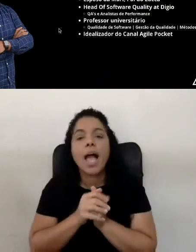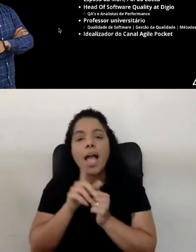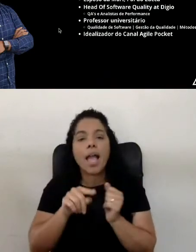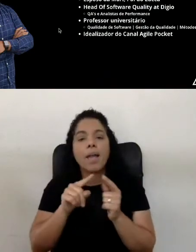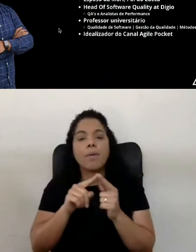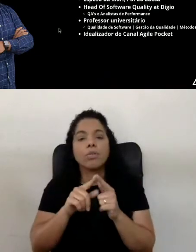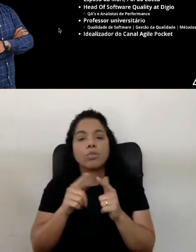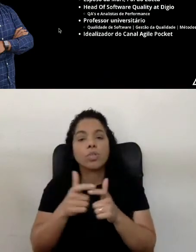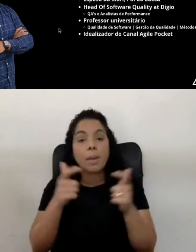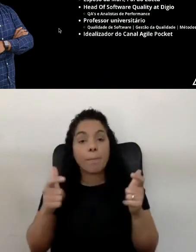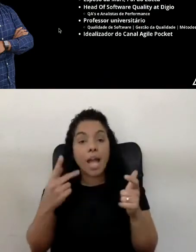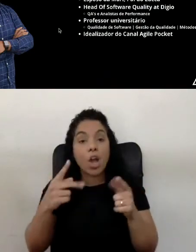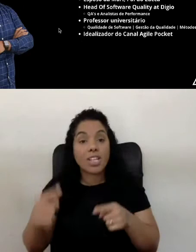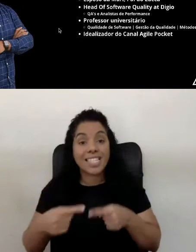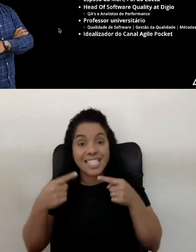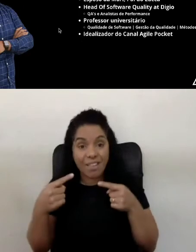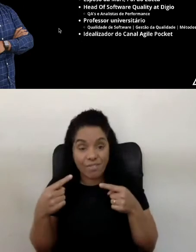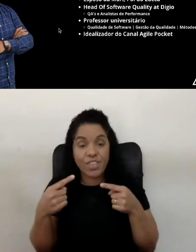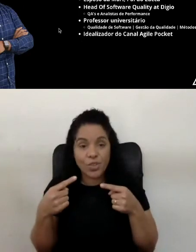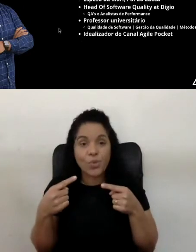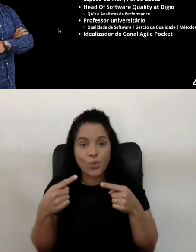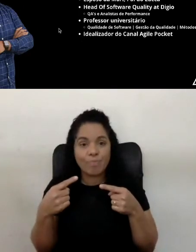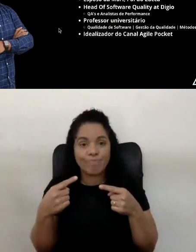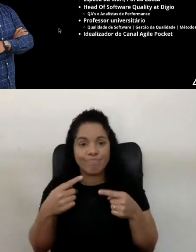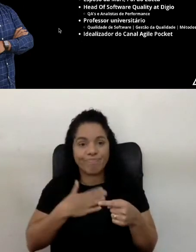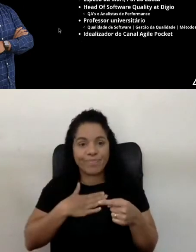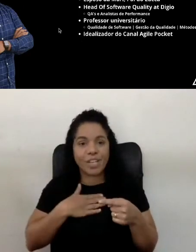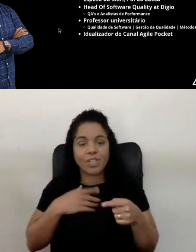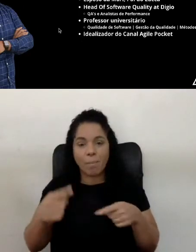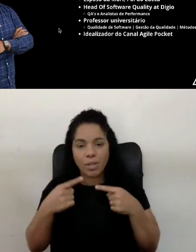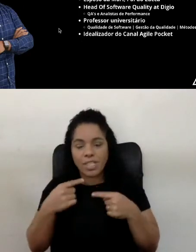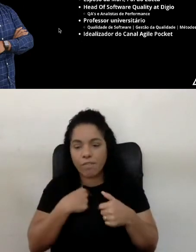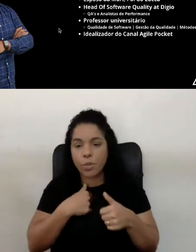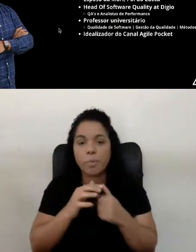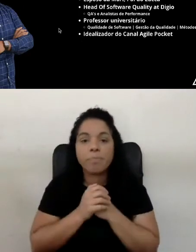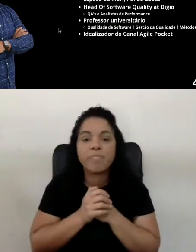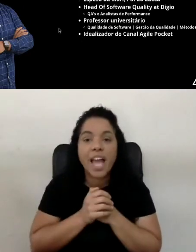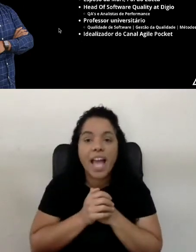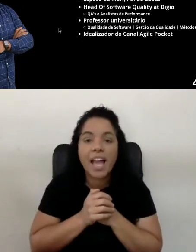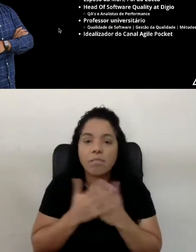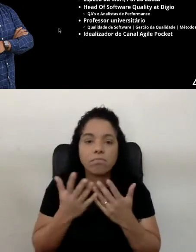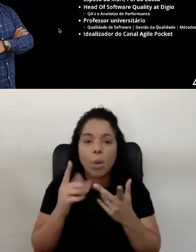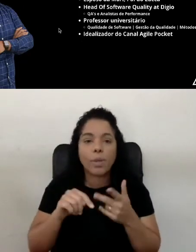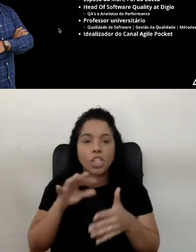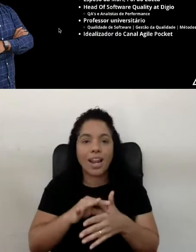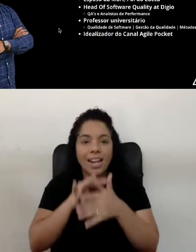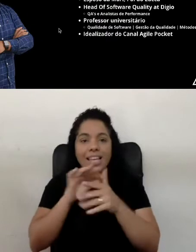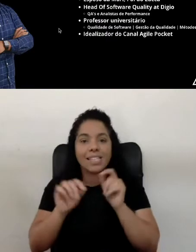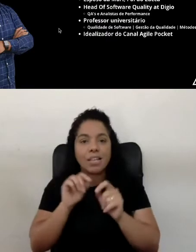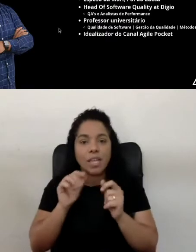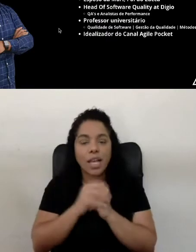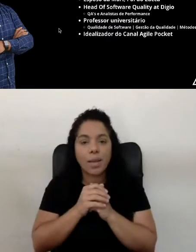dos maiores desafios aí que eu estou tendo, né? Então, normalmente, um líder, ele chega